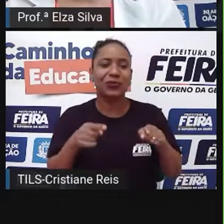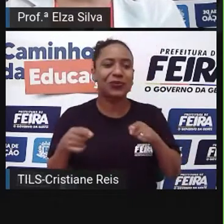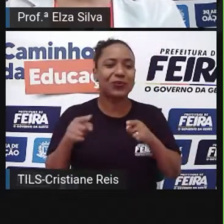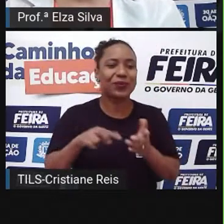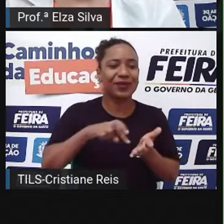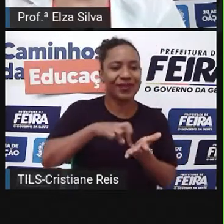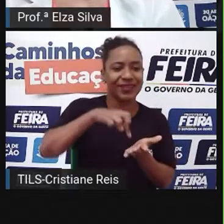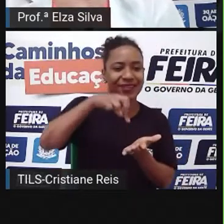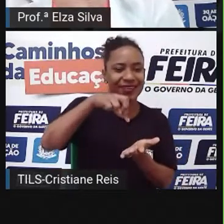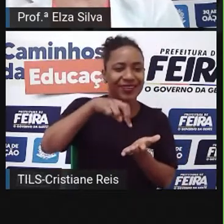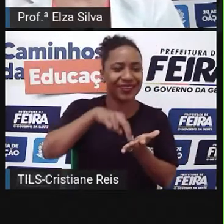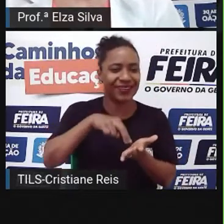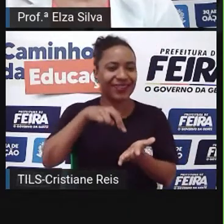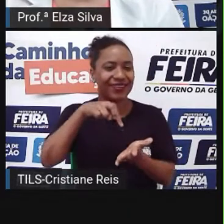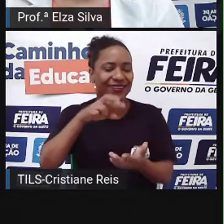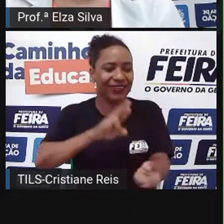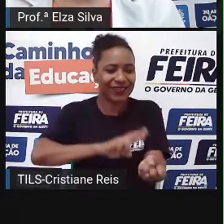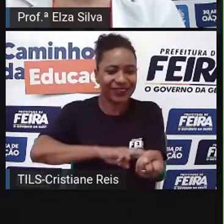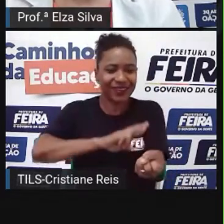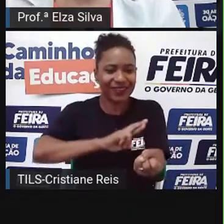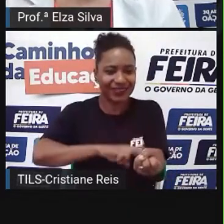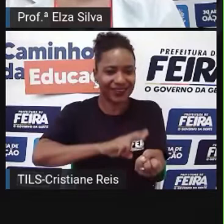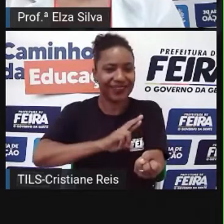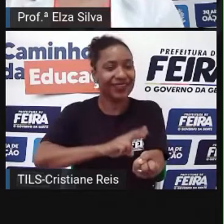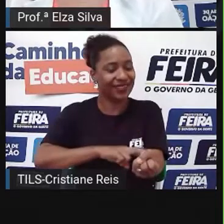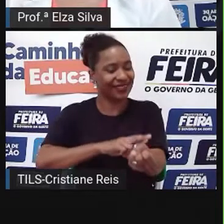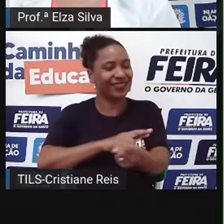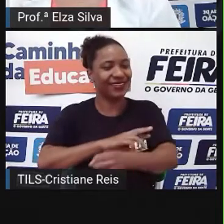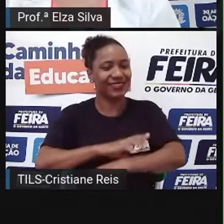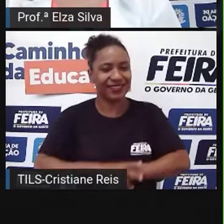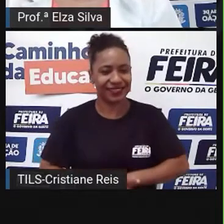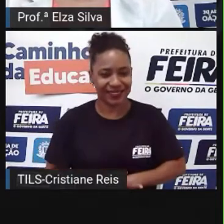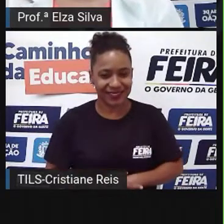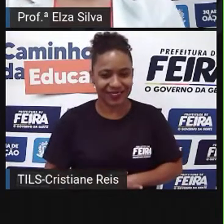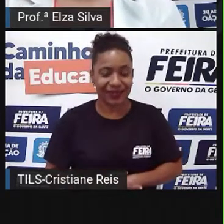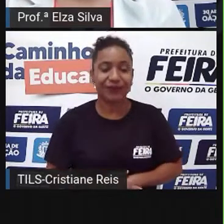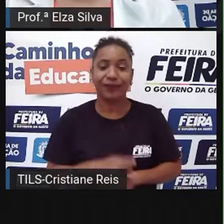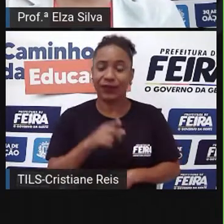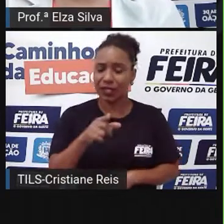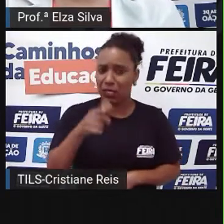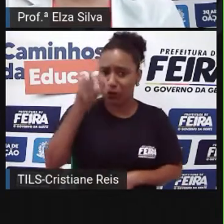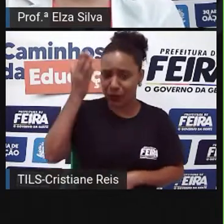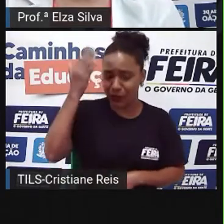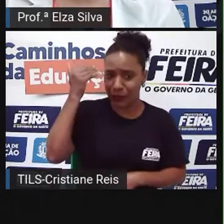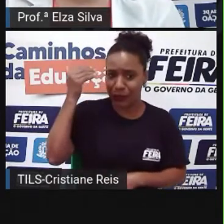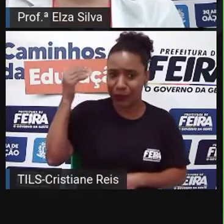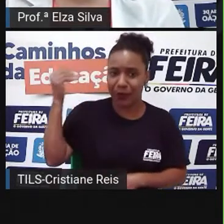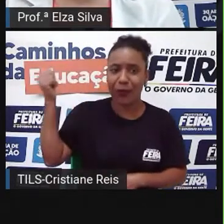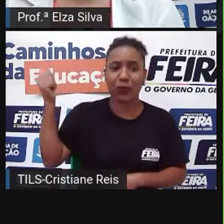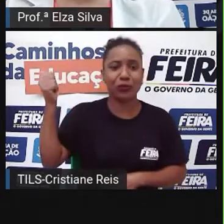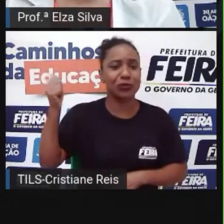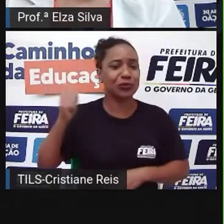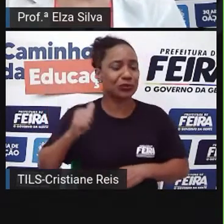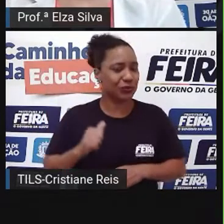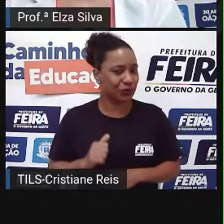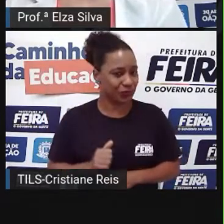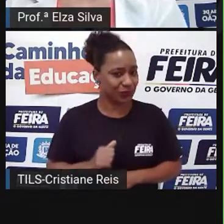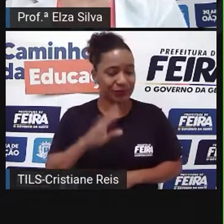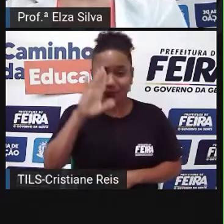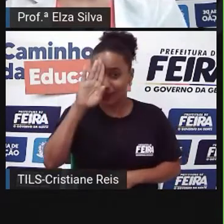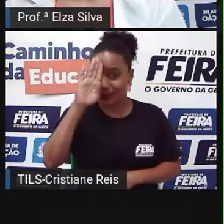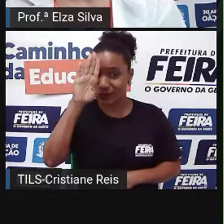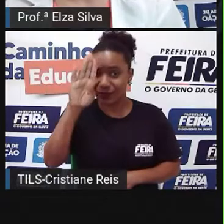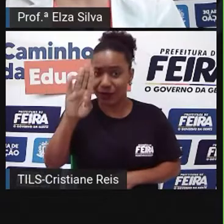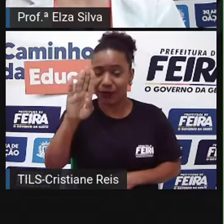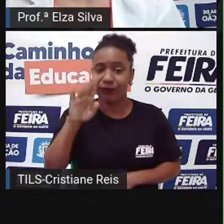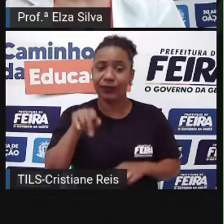Muito famoso por popularizar internacionalmente esse gênero E já